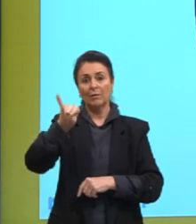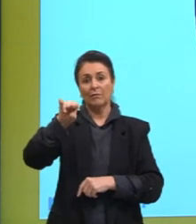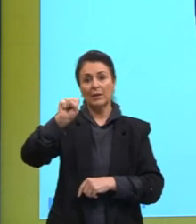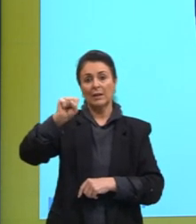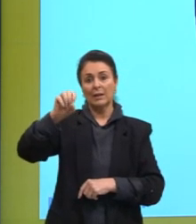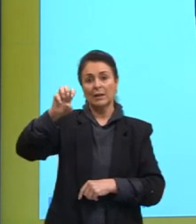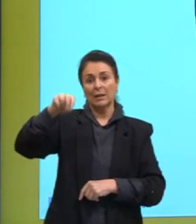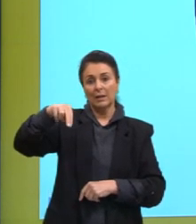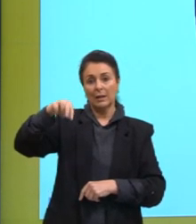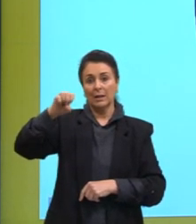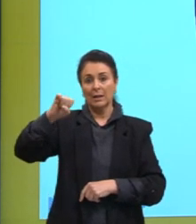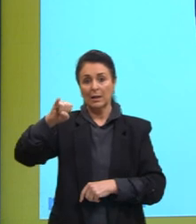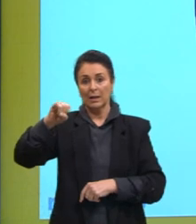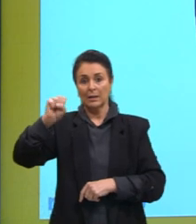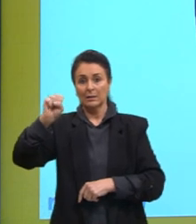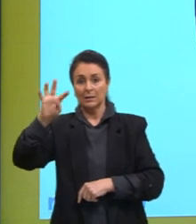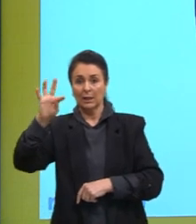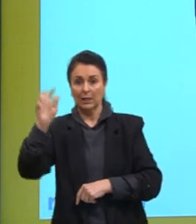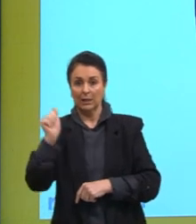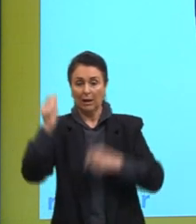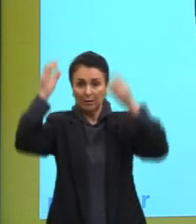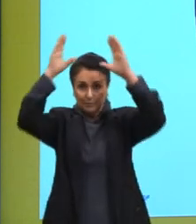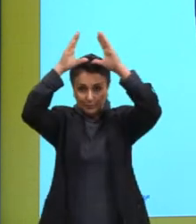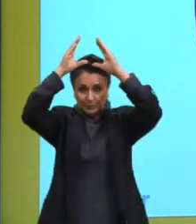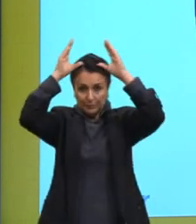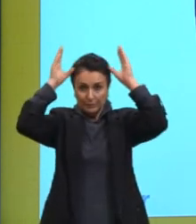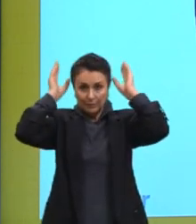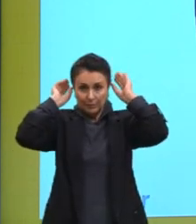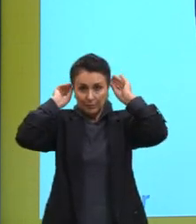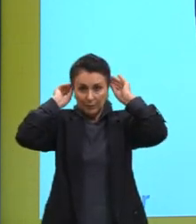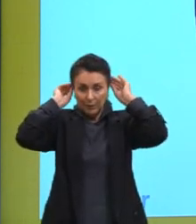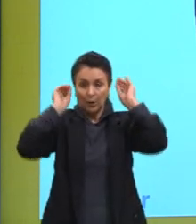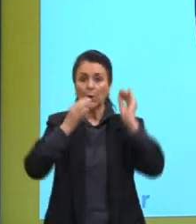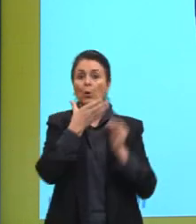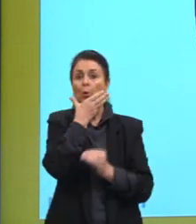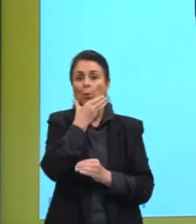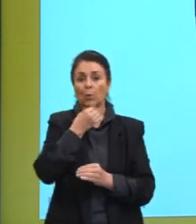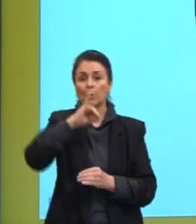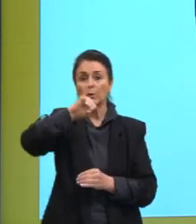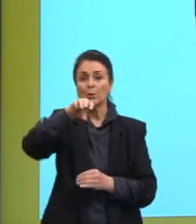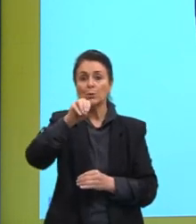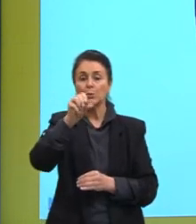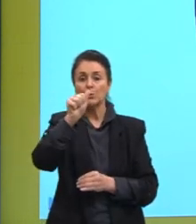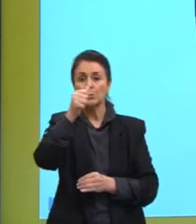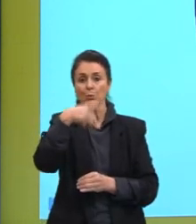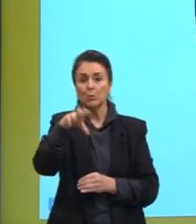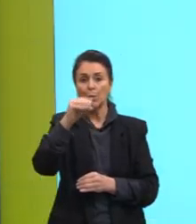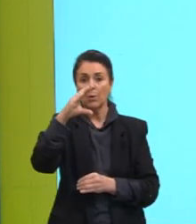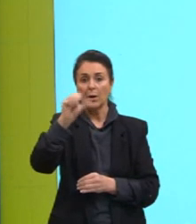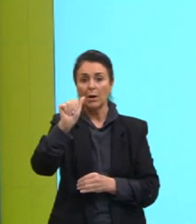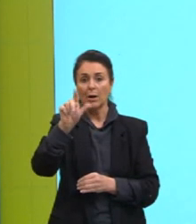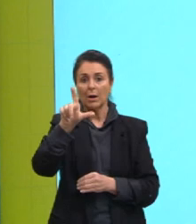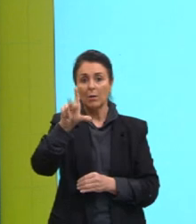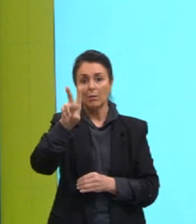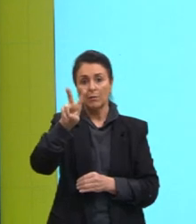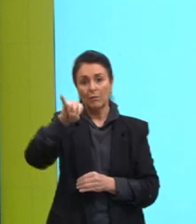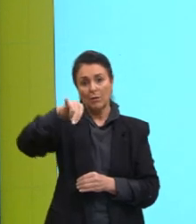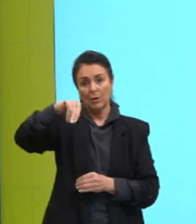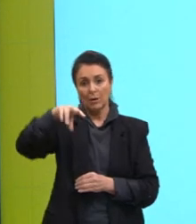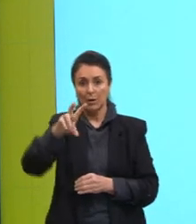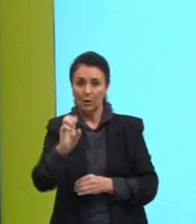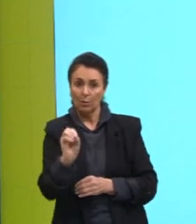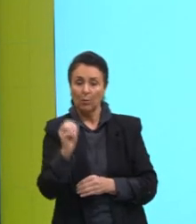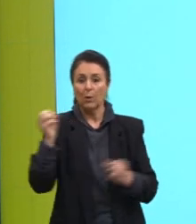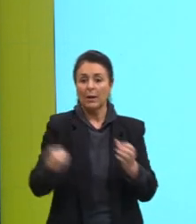Calvino. E ele, João Calvino, em 1536, publica um livro importante para o protestantismo.